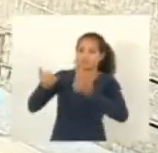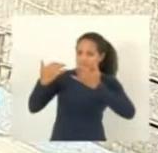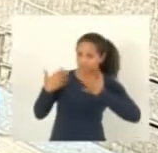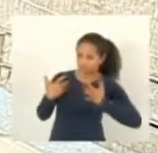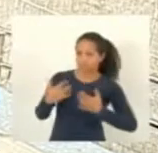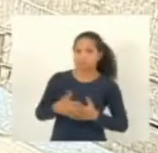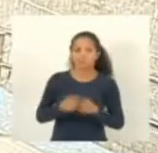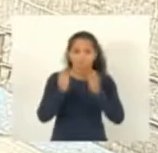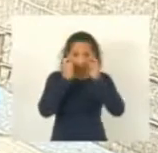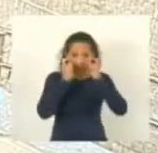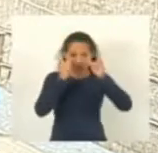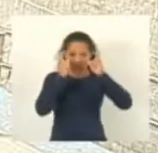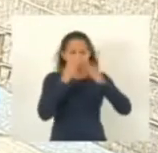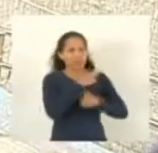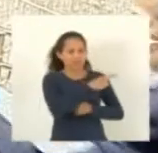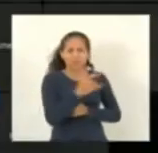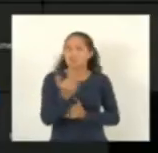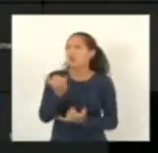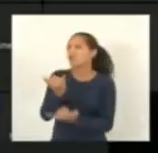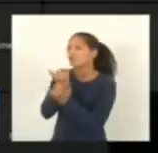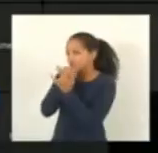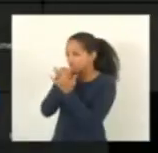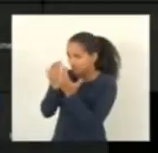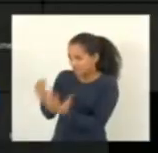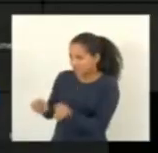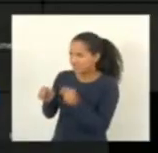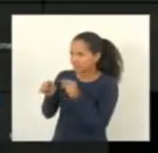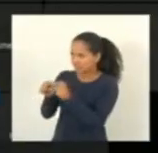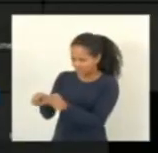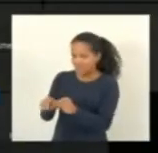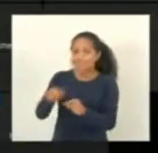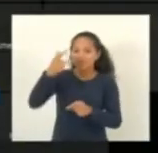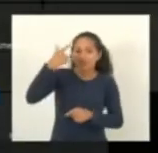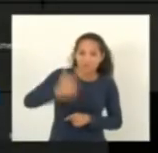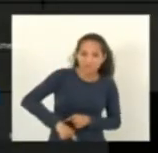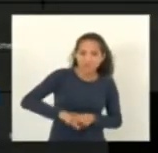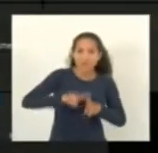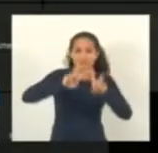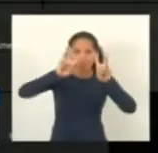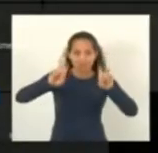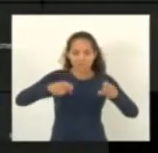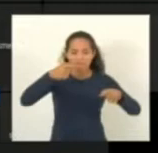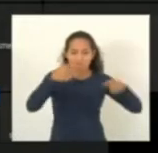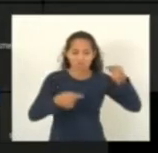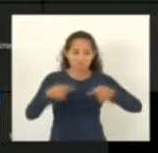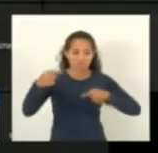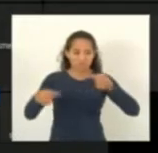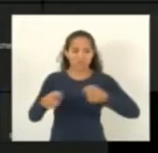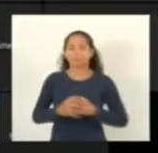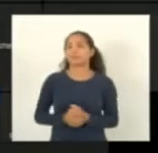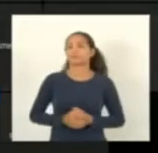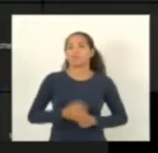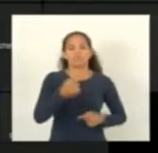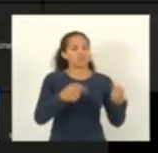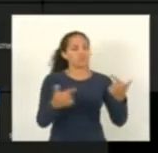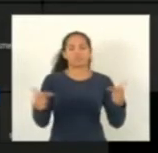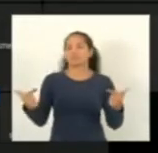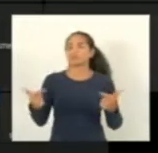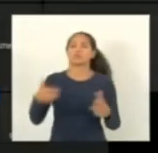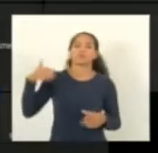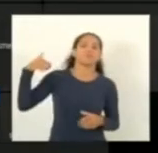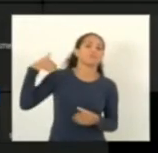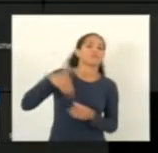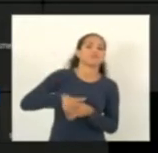você está desculpado então nesse momento eu coloco a matéria novamente em discussão não havendo quem queira discutir em